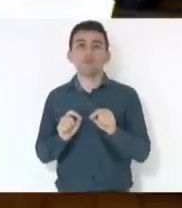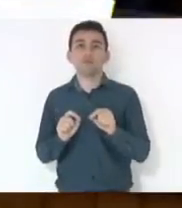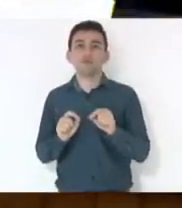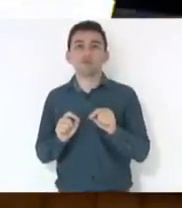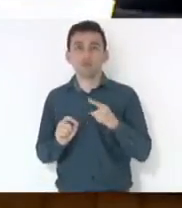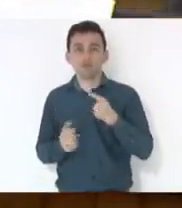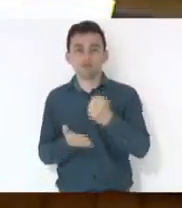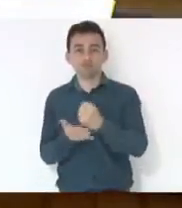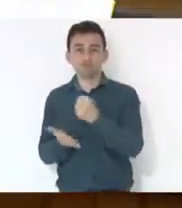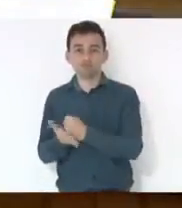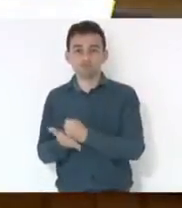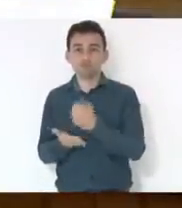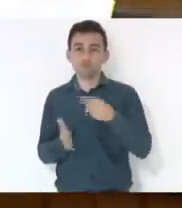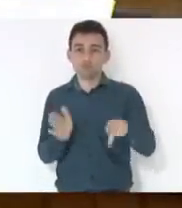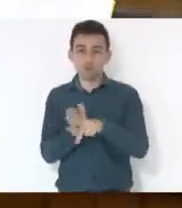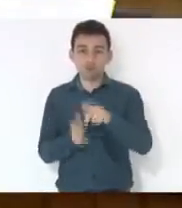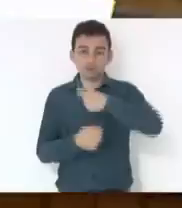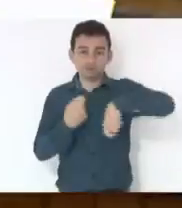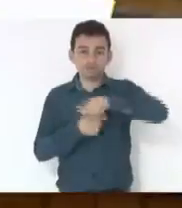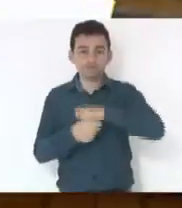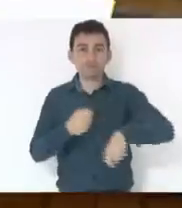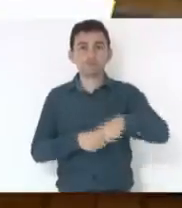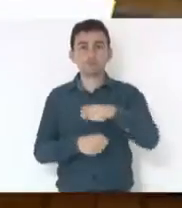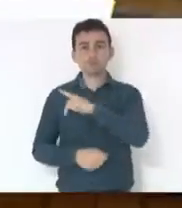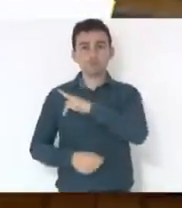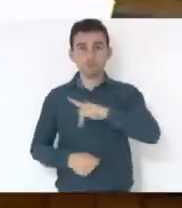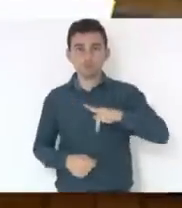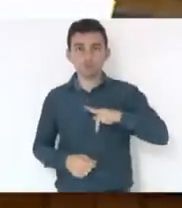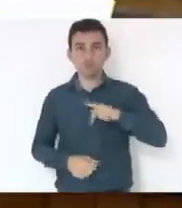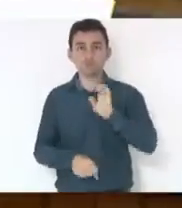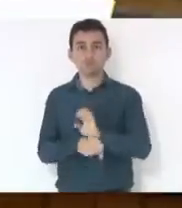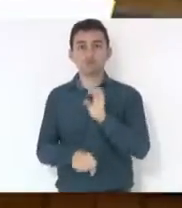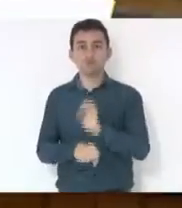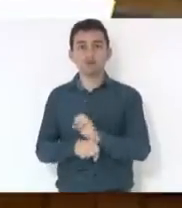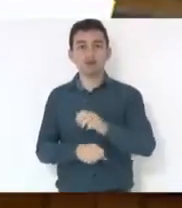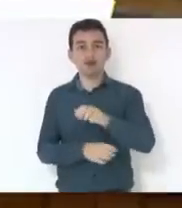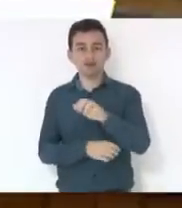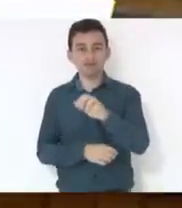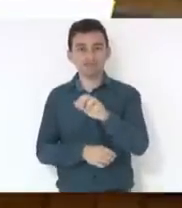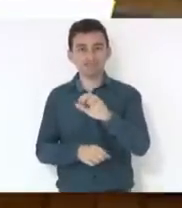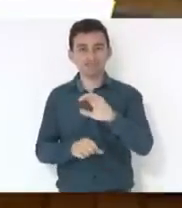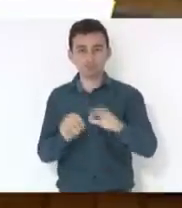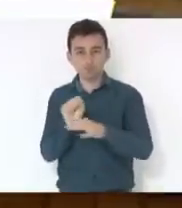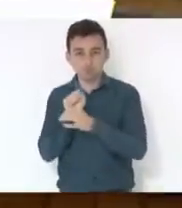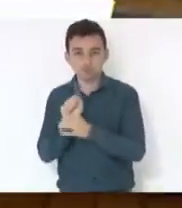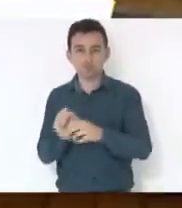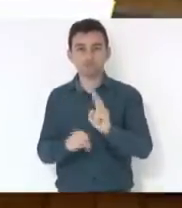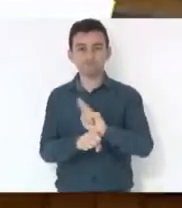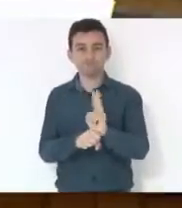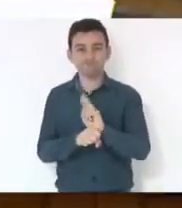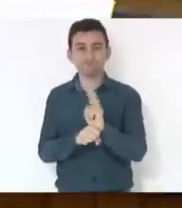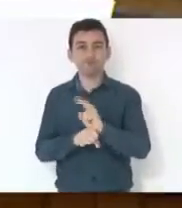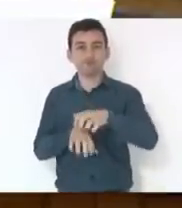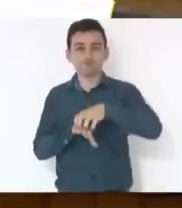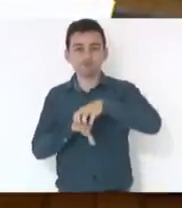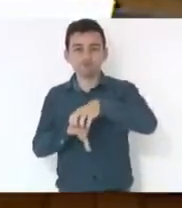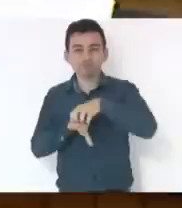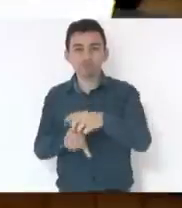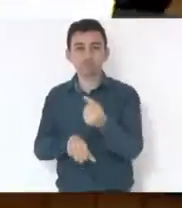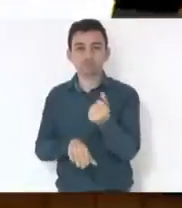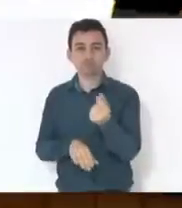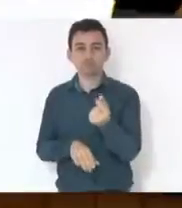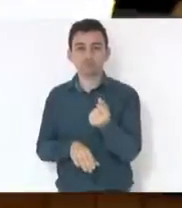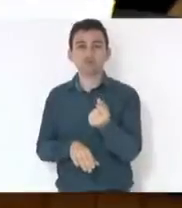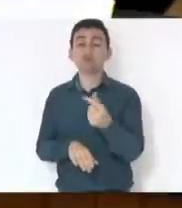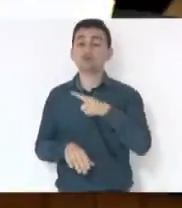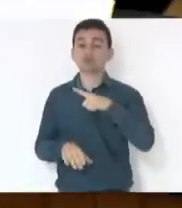entidades da administração pública estadual, nas áreas de segurança, vigilância de transporte, de valores, deve conter uma